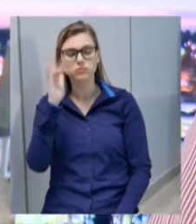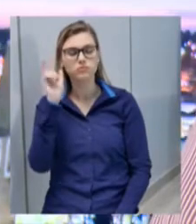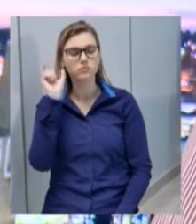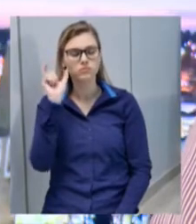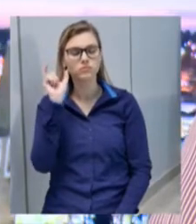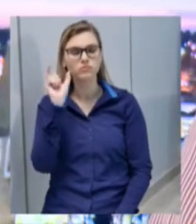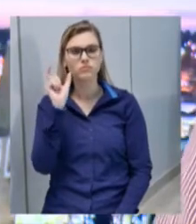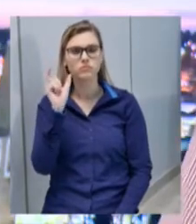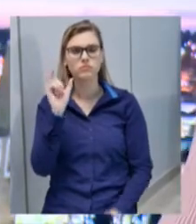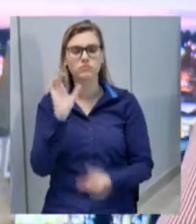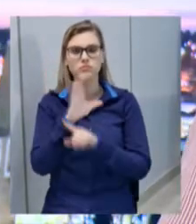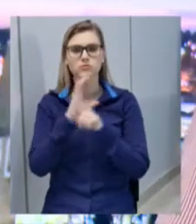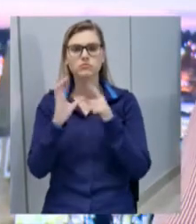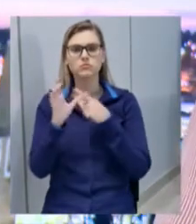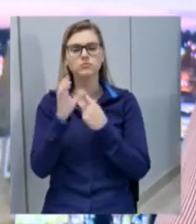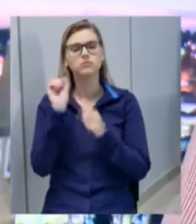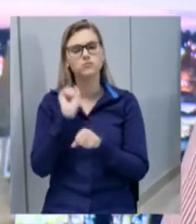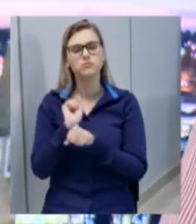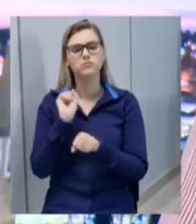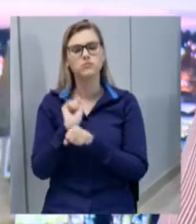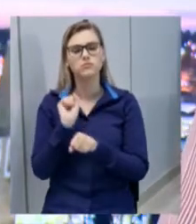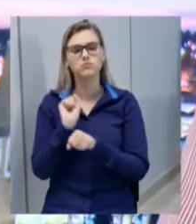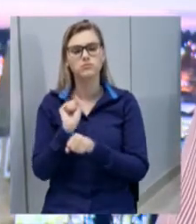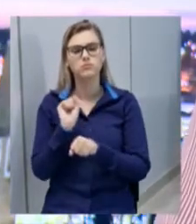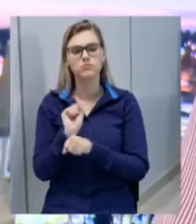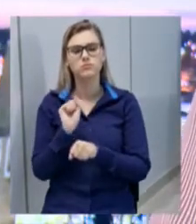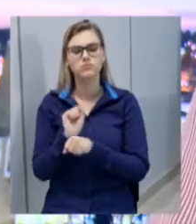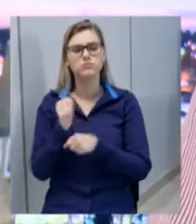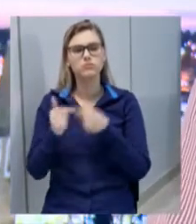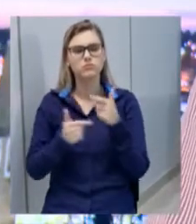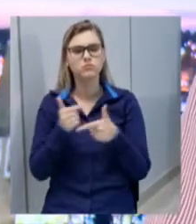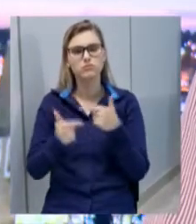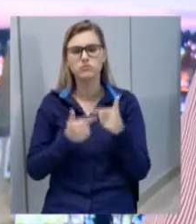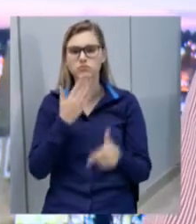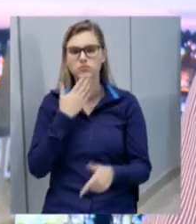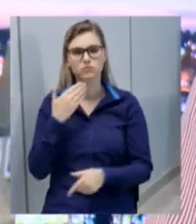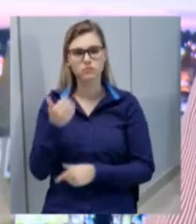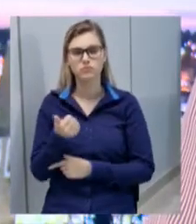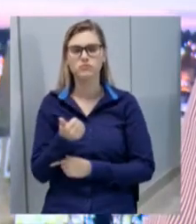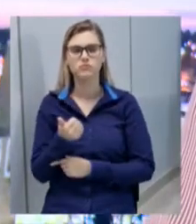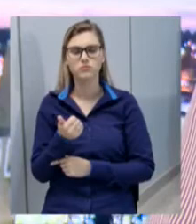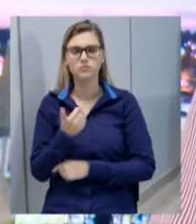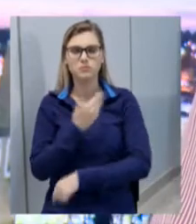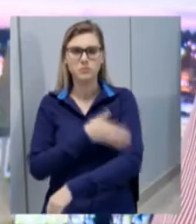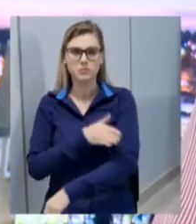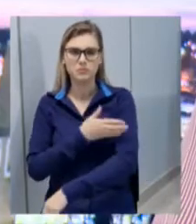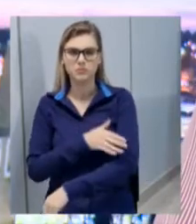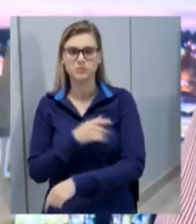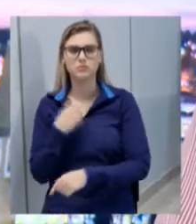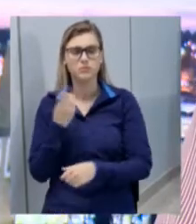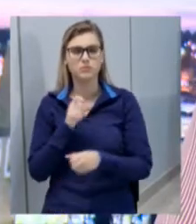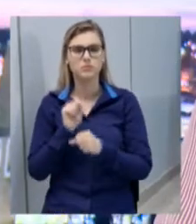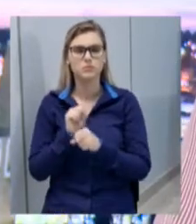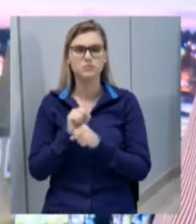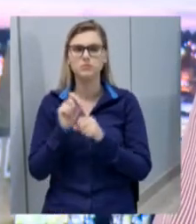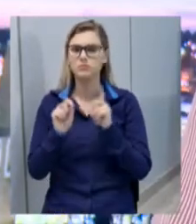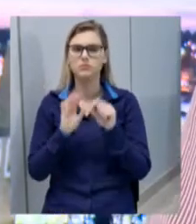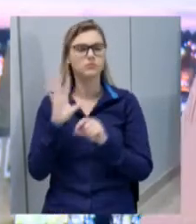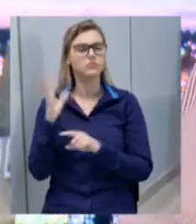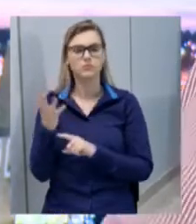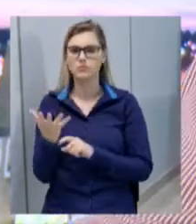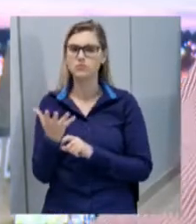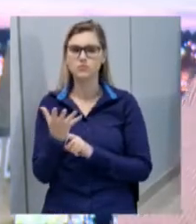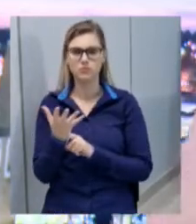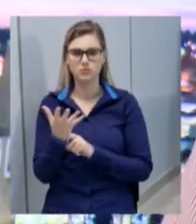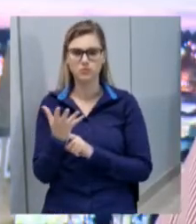fica penando, fica esperando uma atitude prática. Então, gente espera que isso não aconteça,